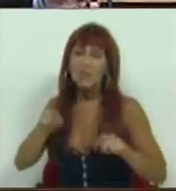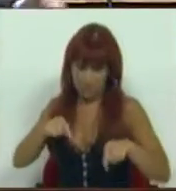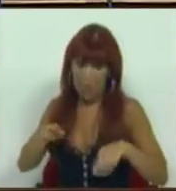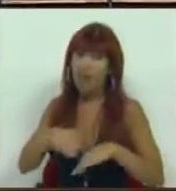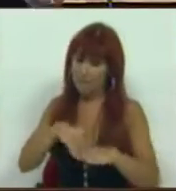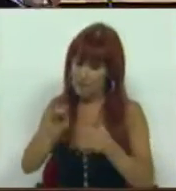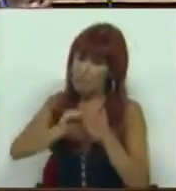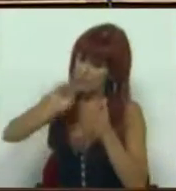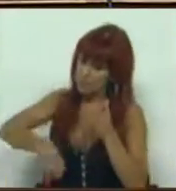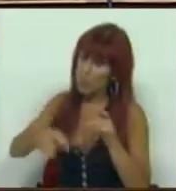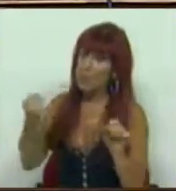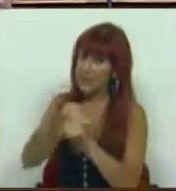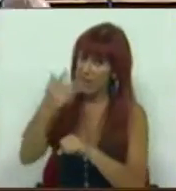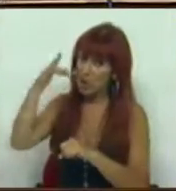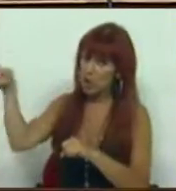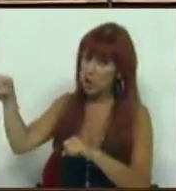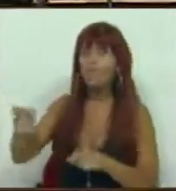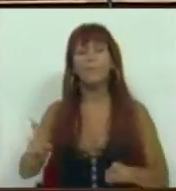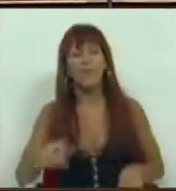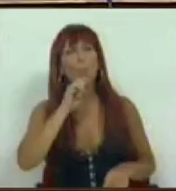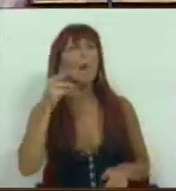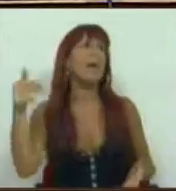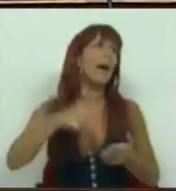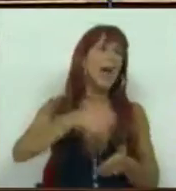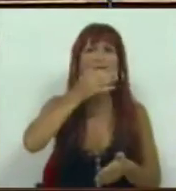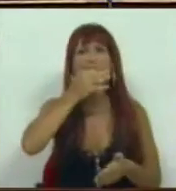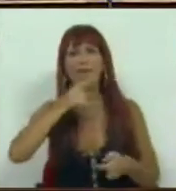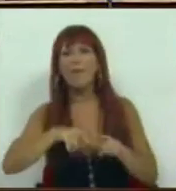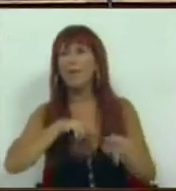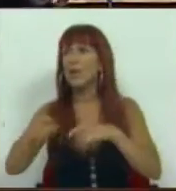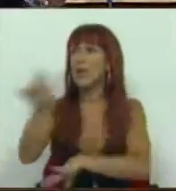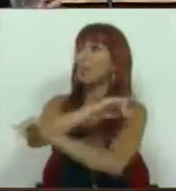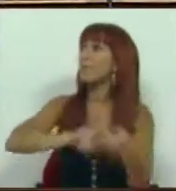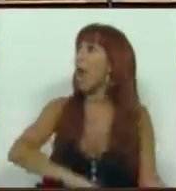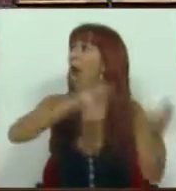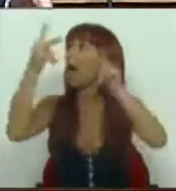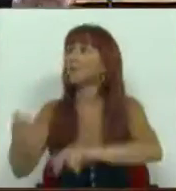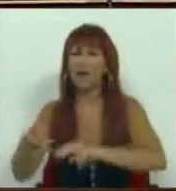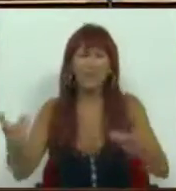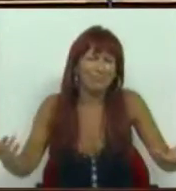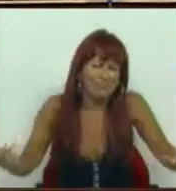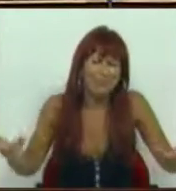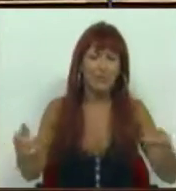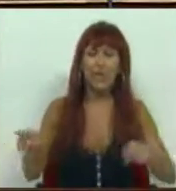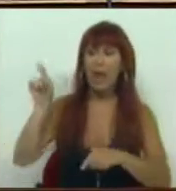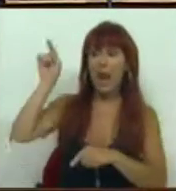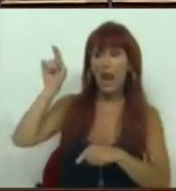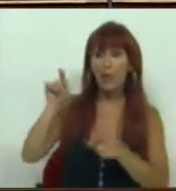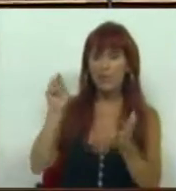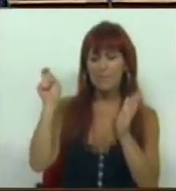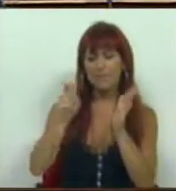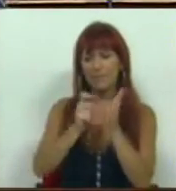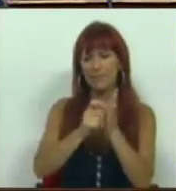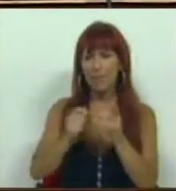também estabeleceu com as entidades externas, bem pode vir aqui falando de uma política europeia alternativa. Na verdade, tem lá a